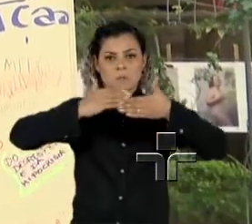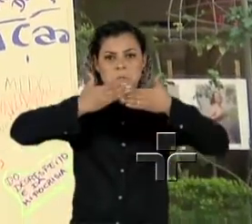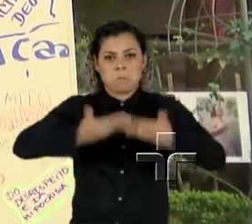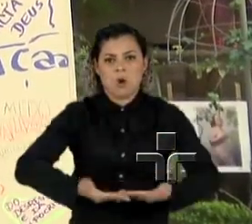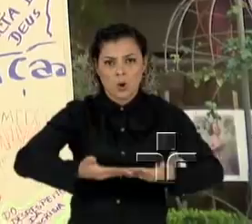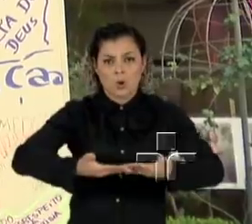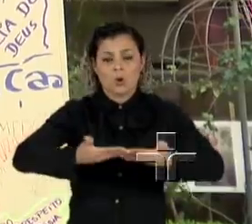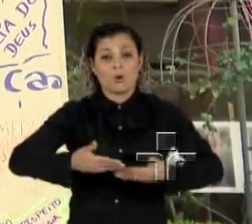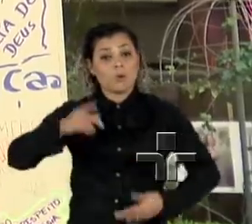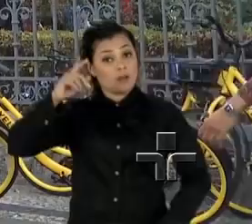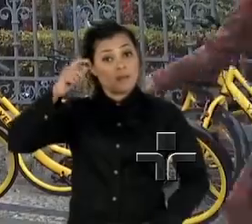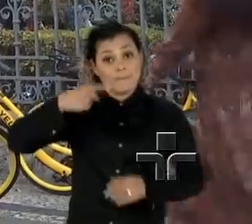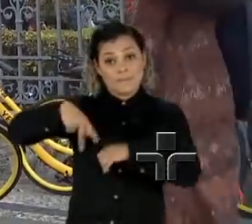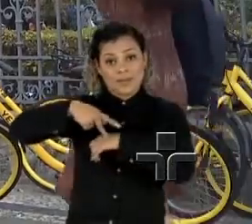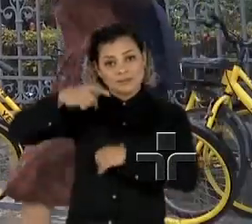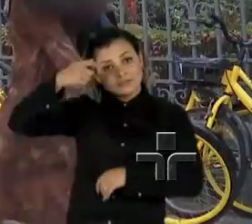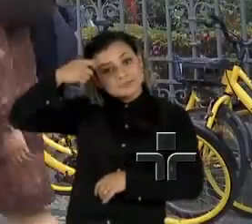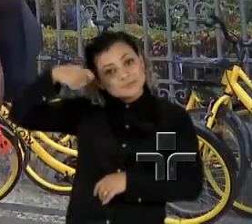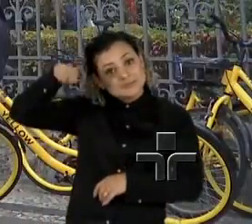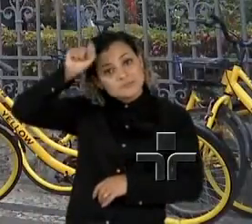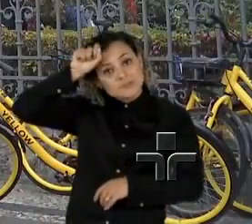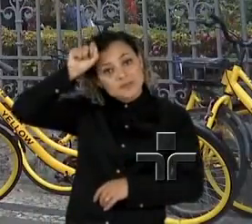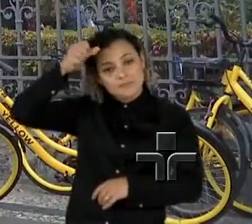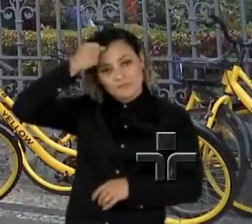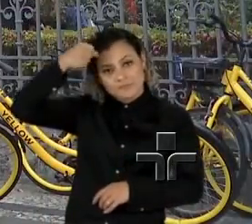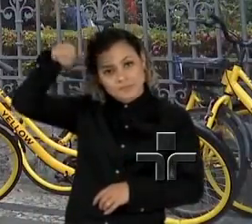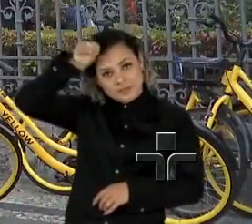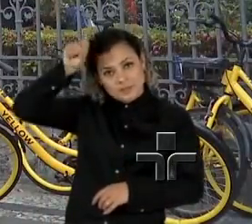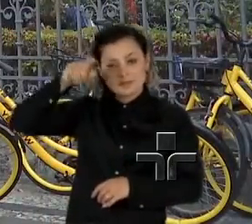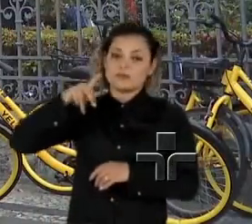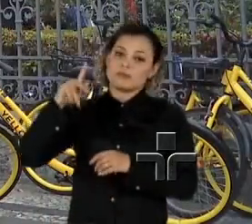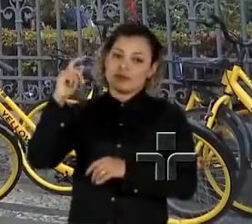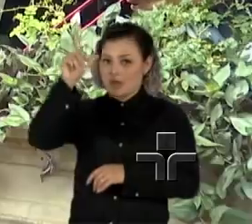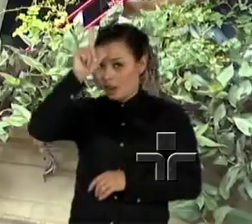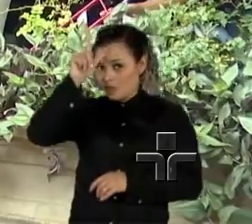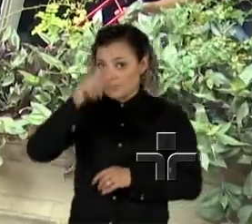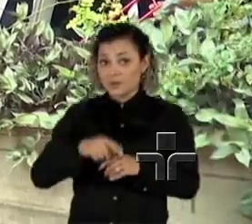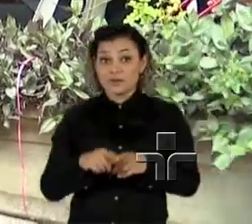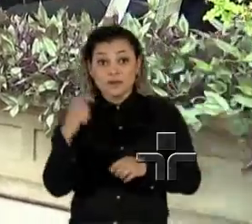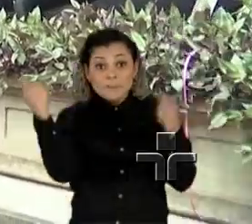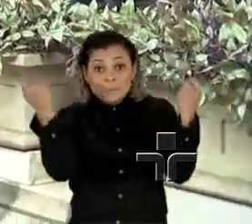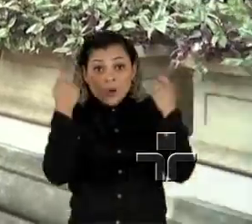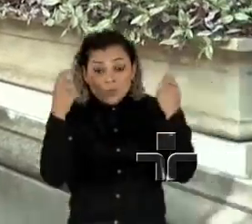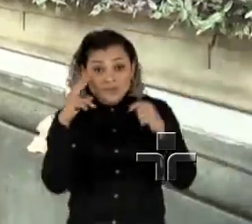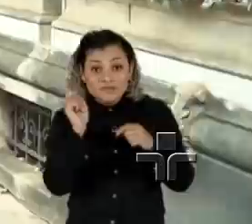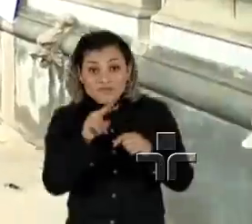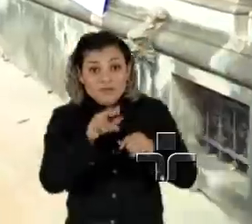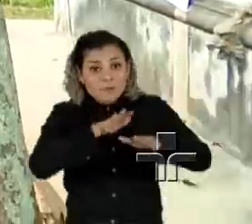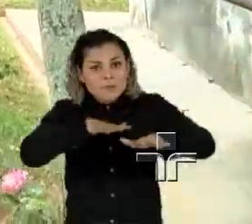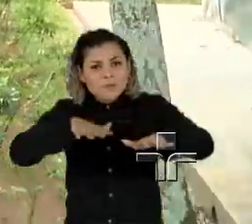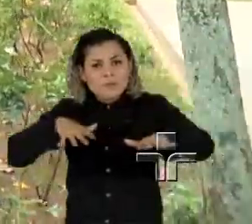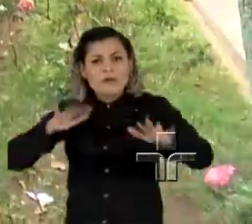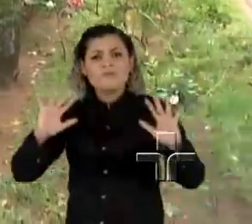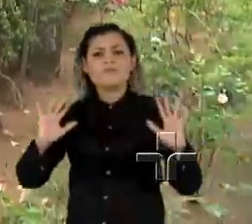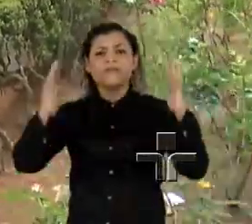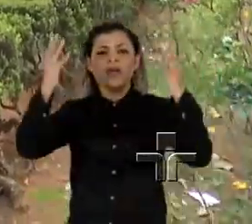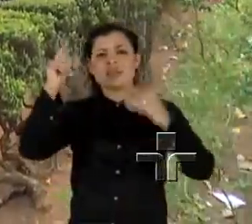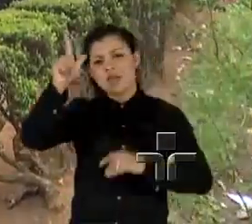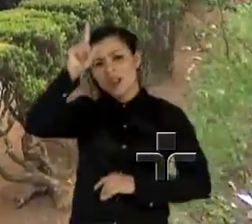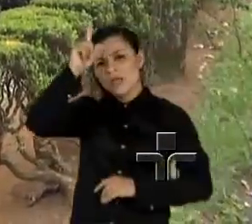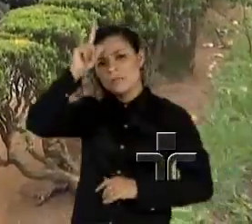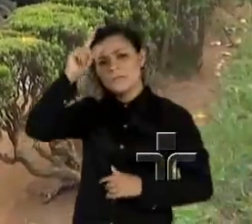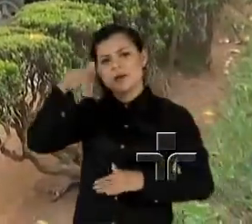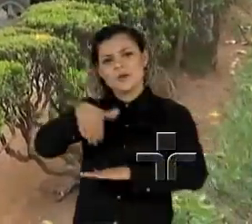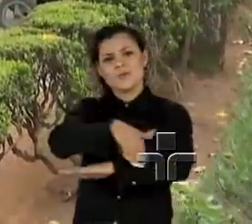muro você quer derrubar? Quem passou pela Casa das Rosas, na Avenida Paulista, pode responder a pergunta durante a festa Alemanha na